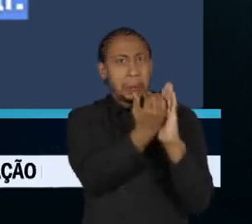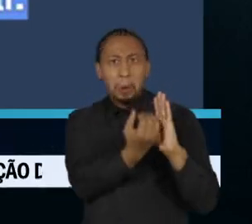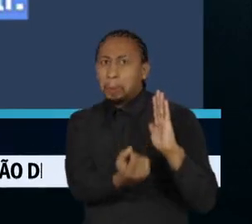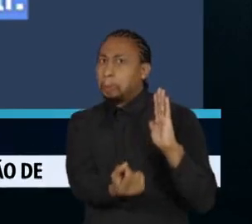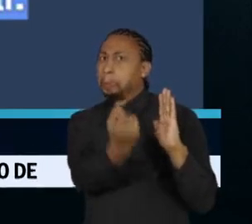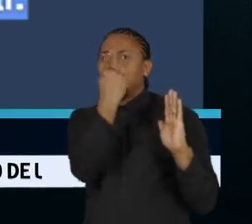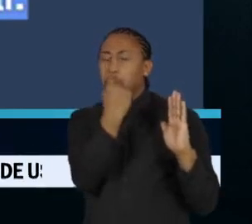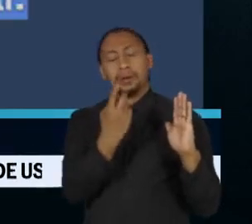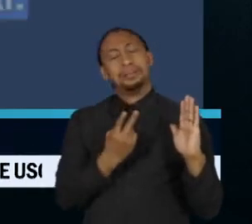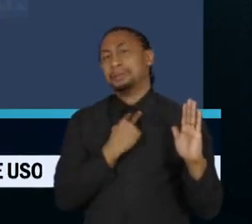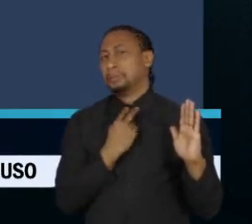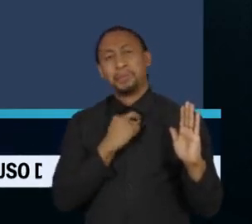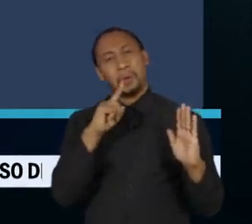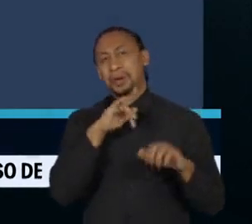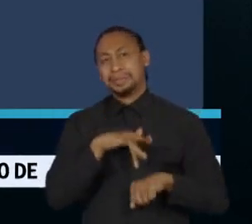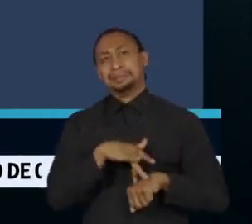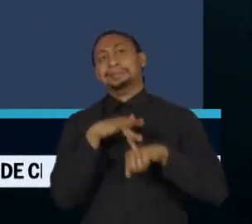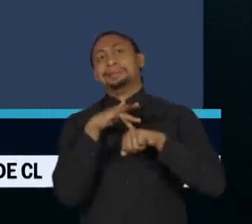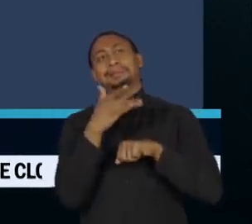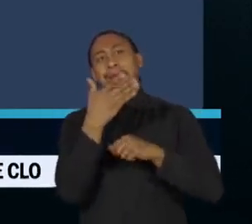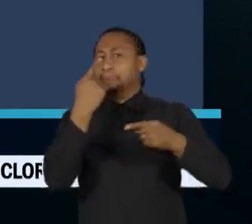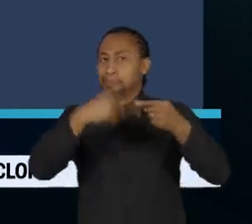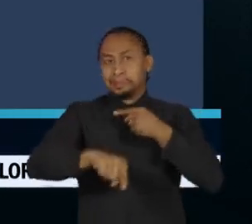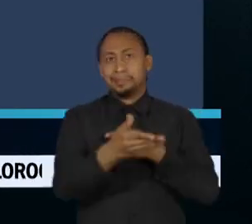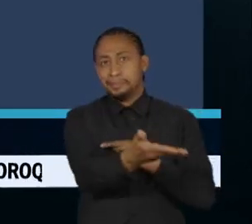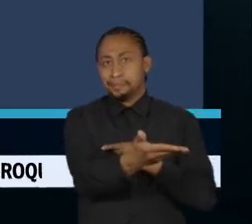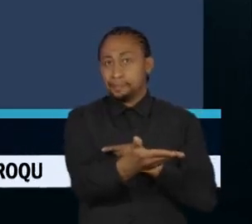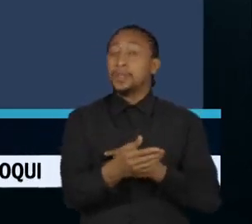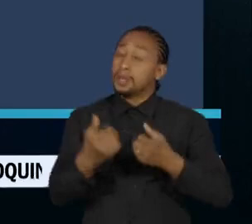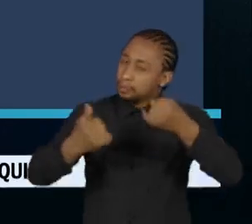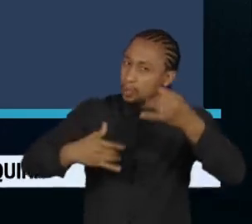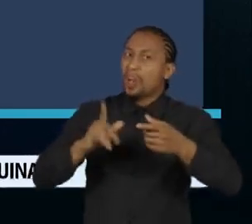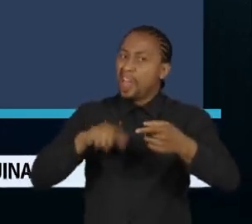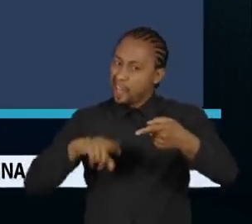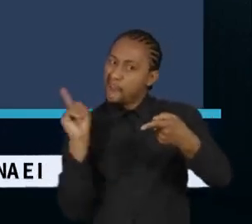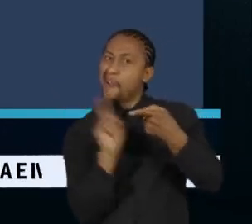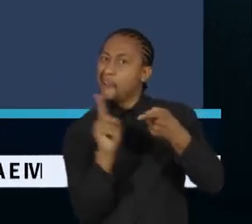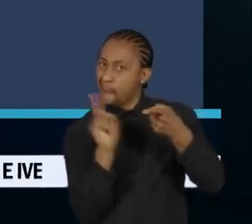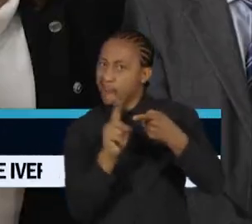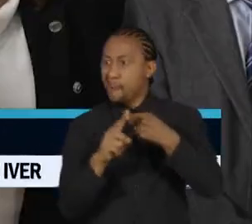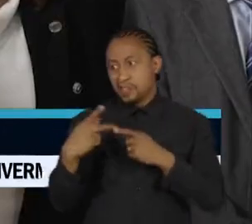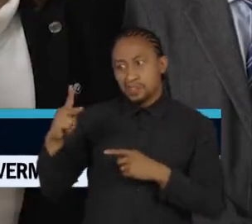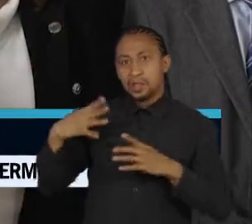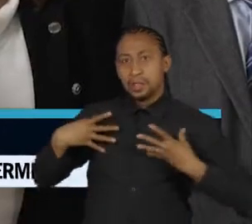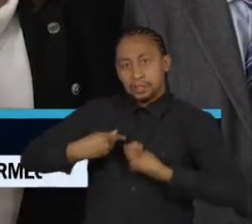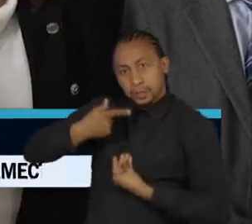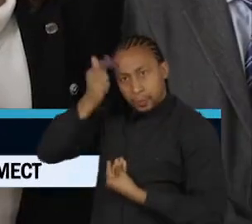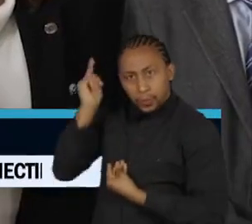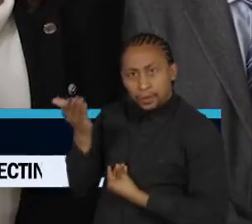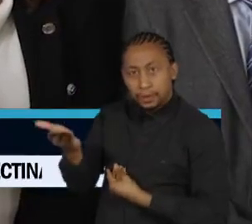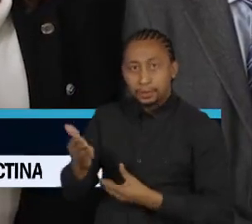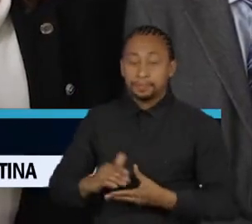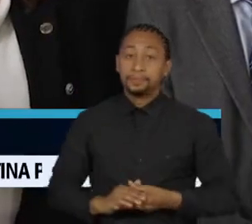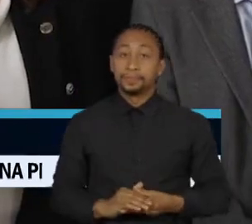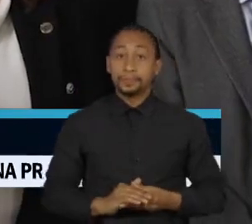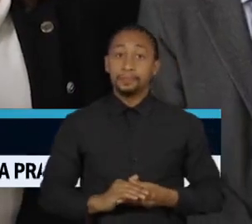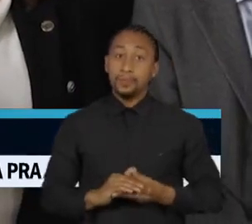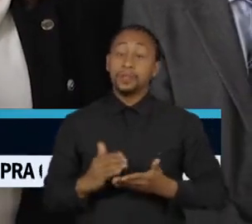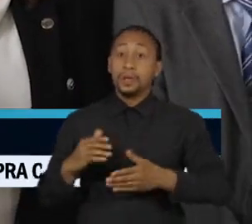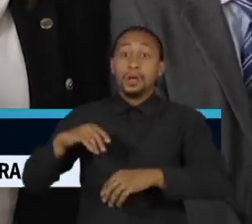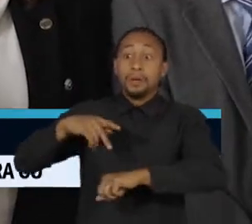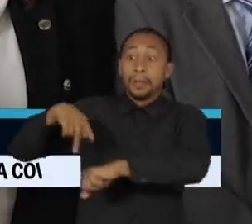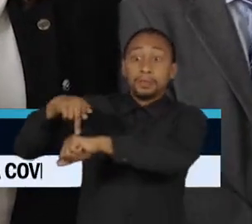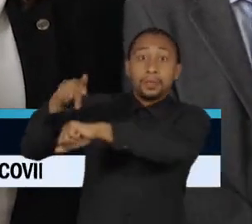notadamente ilegal. Para Mourão, tudo não passa de vingança de Alexandre de Moraes. A imprensa internacional também deu